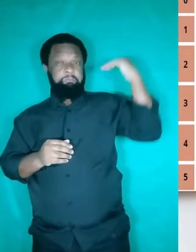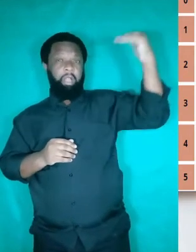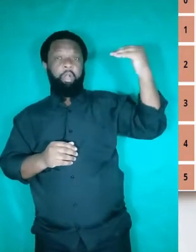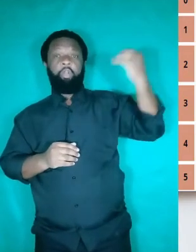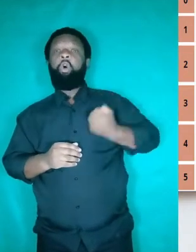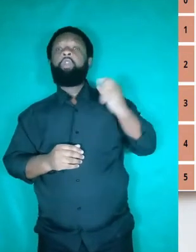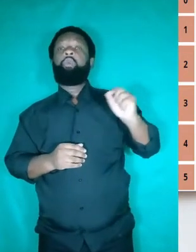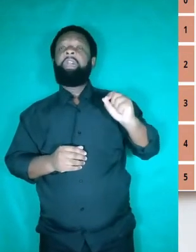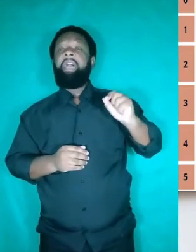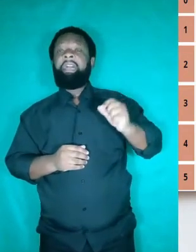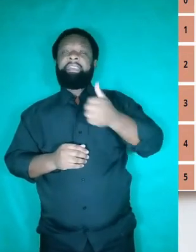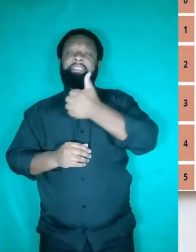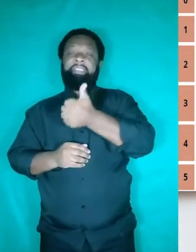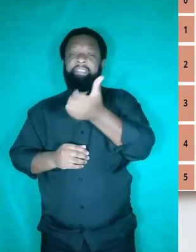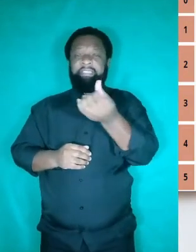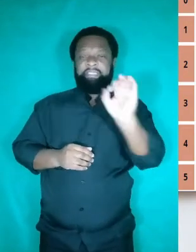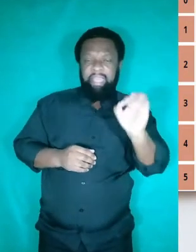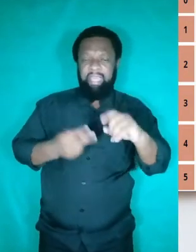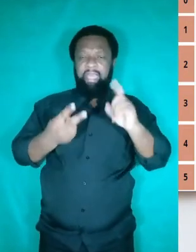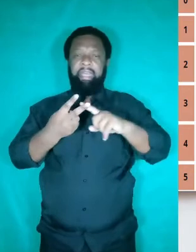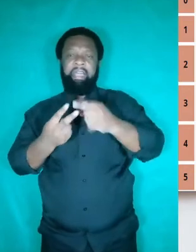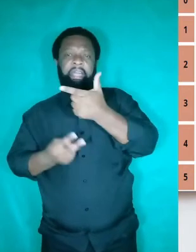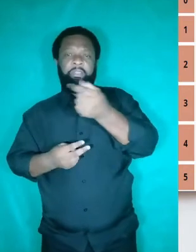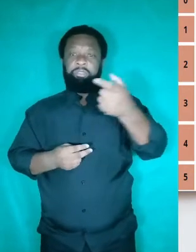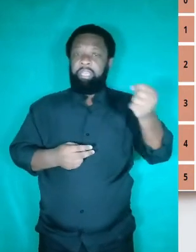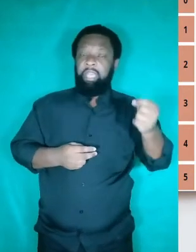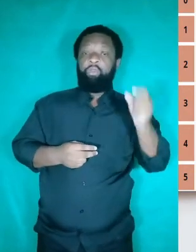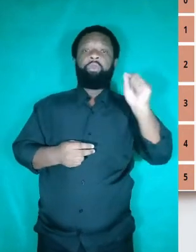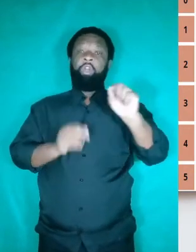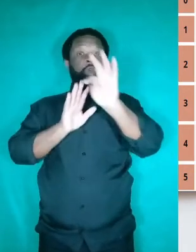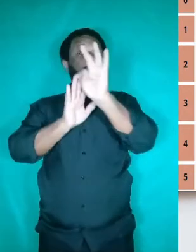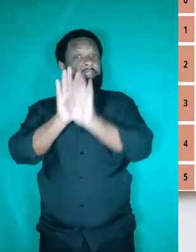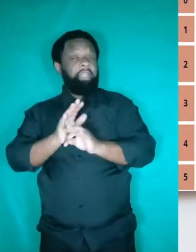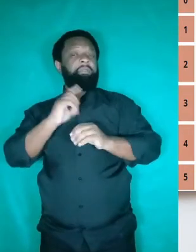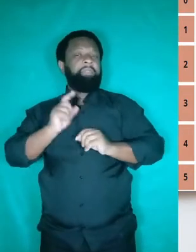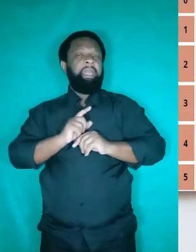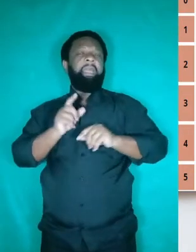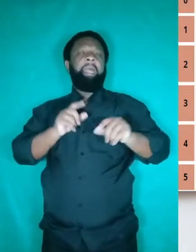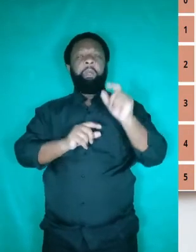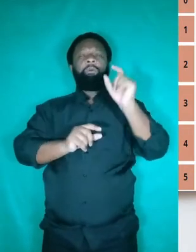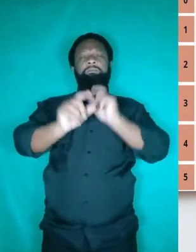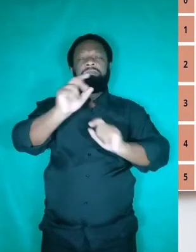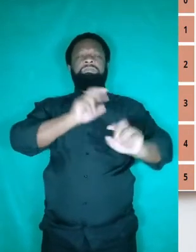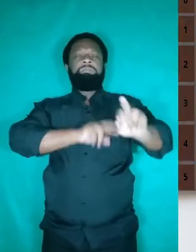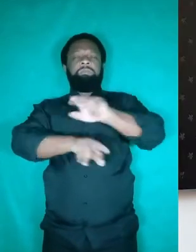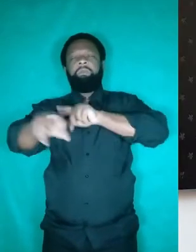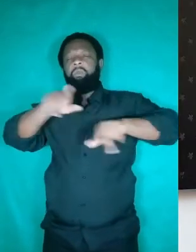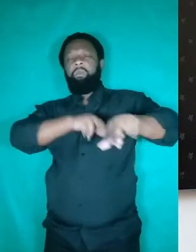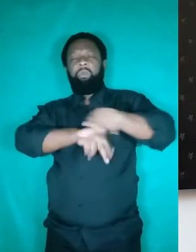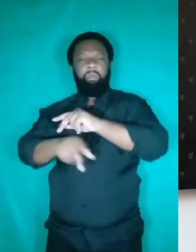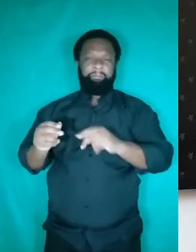200, eles requerem que o texto apresente um repertório diversificado de recursos coesivos.